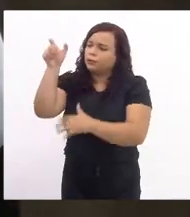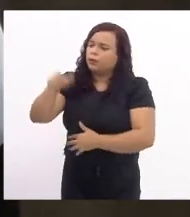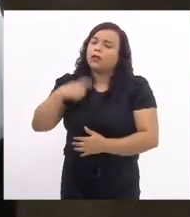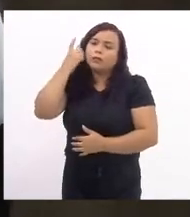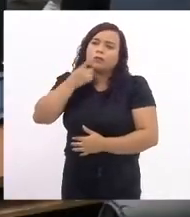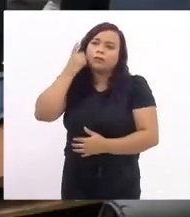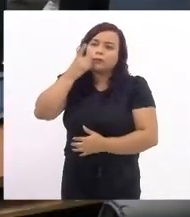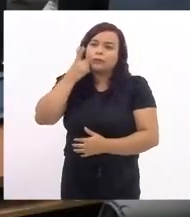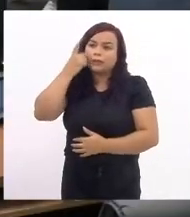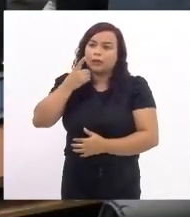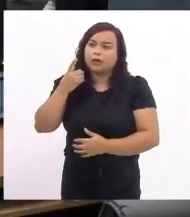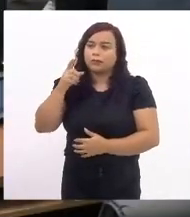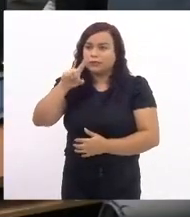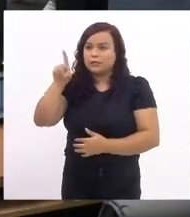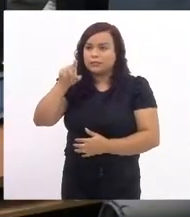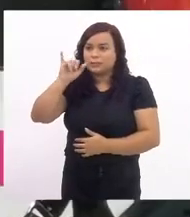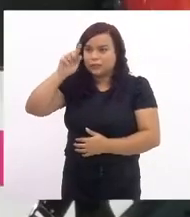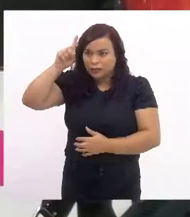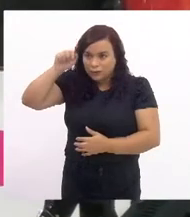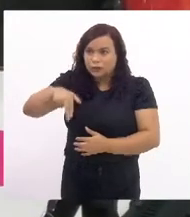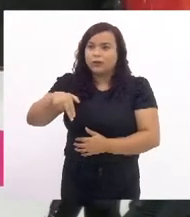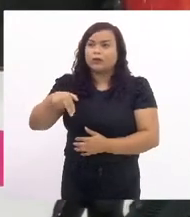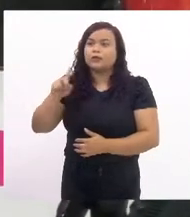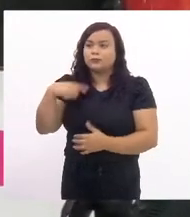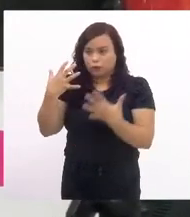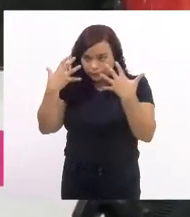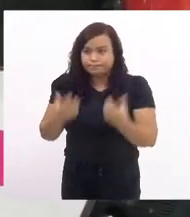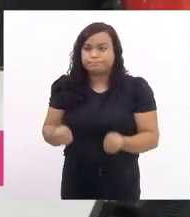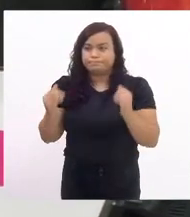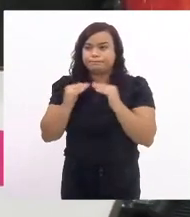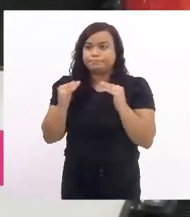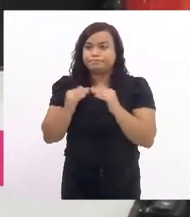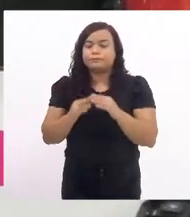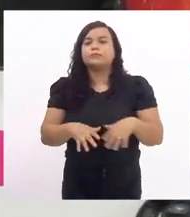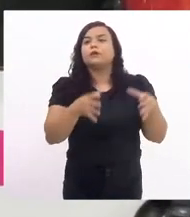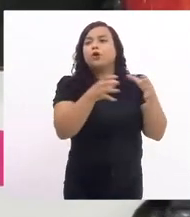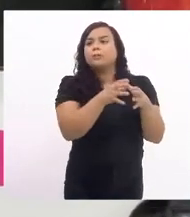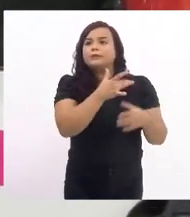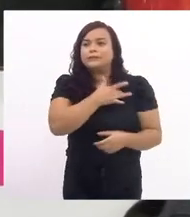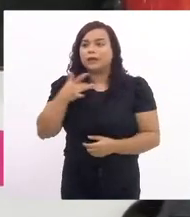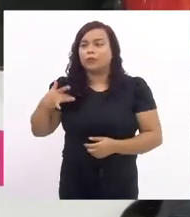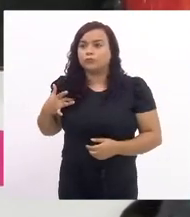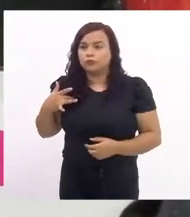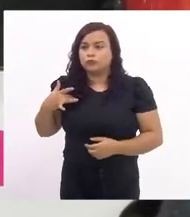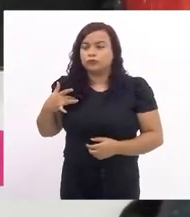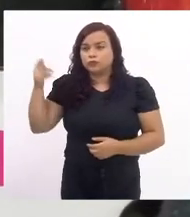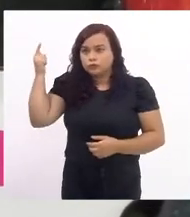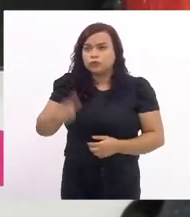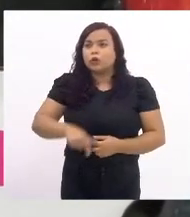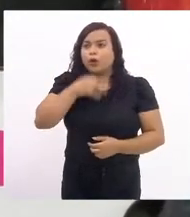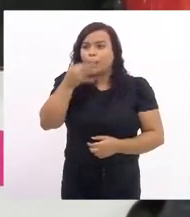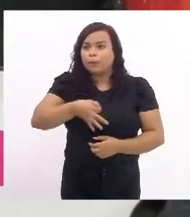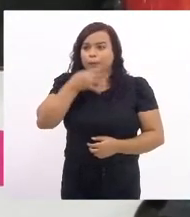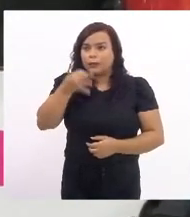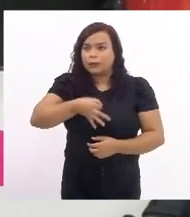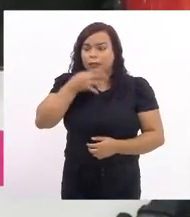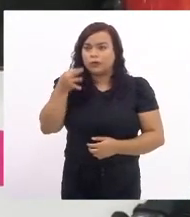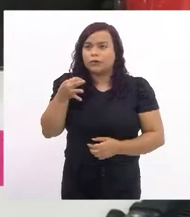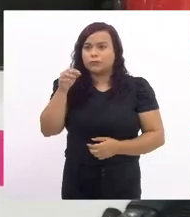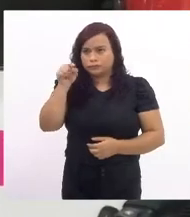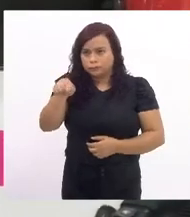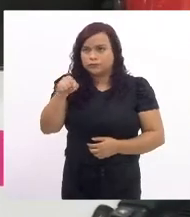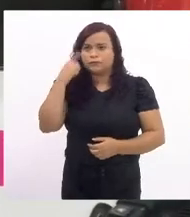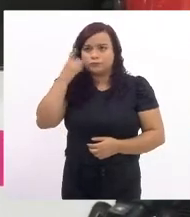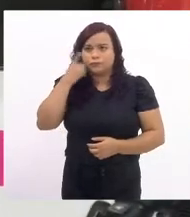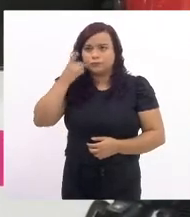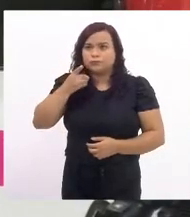é favorável. Obrigada, deputada Marta Rocha. Pela Comissão de Saúde, mais uma vez, o parecer emitido por V. Exª,